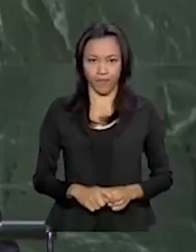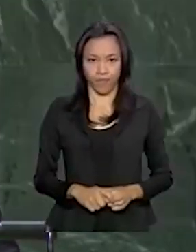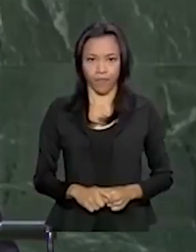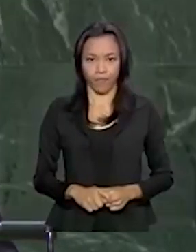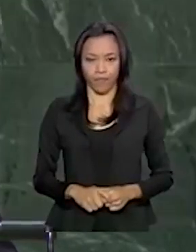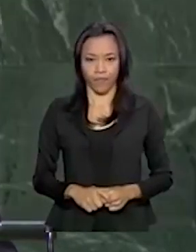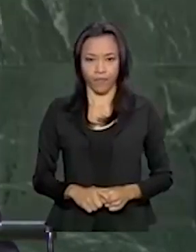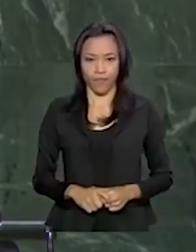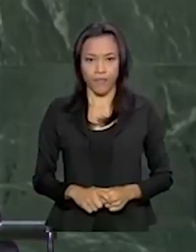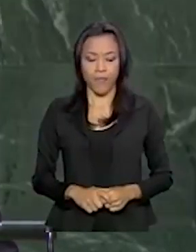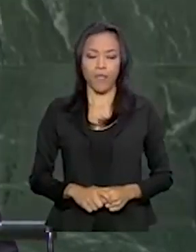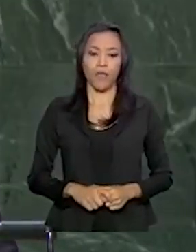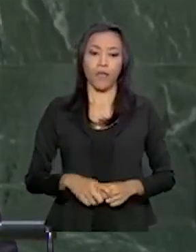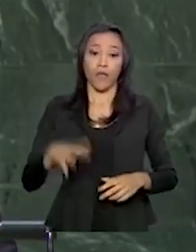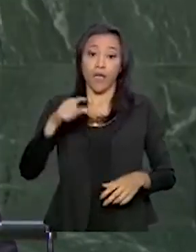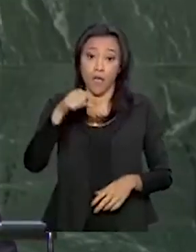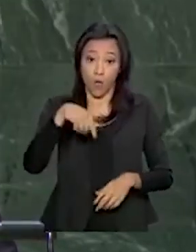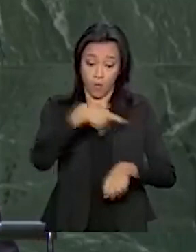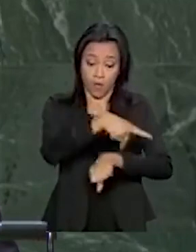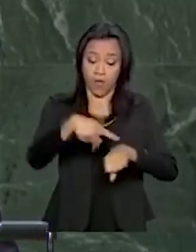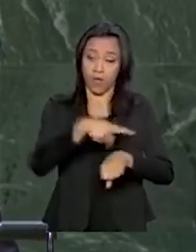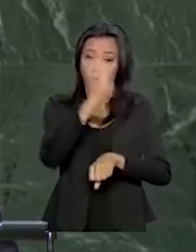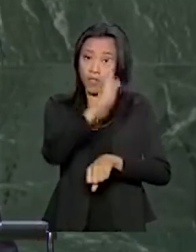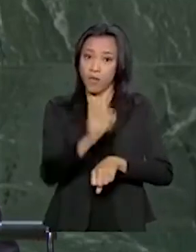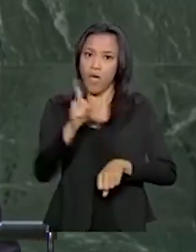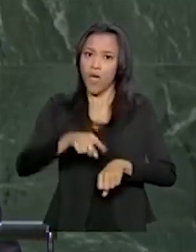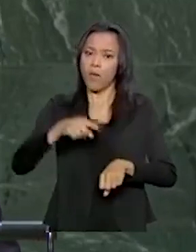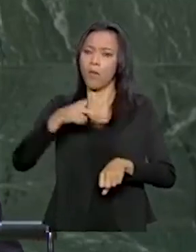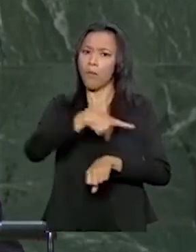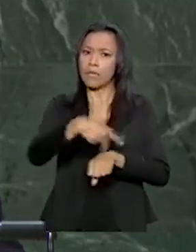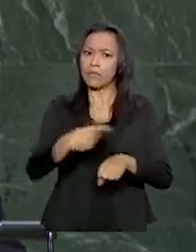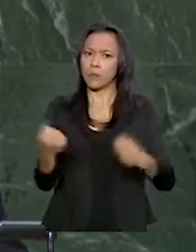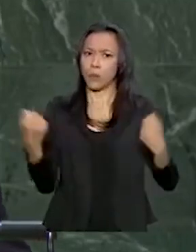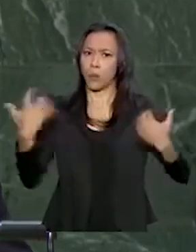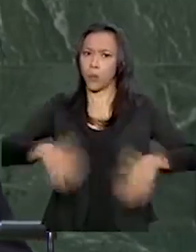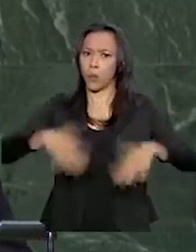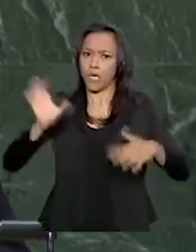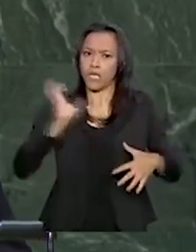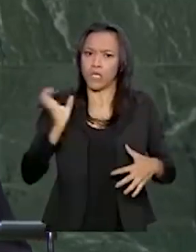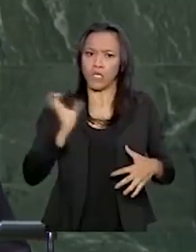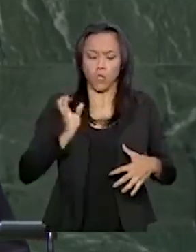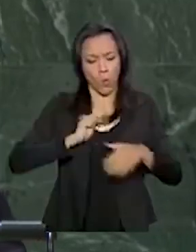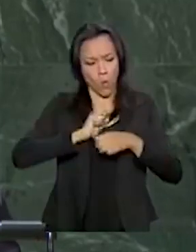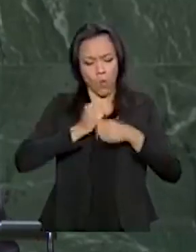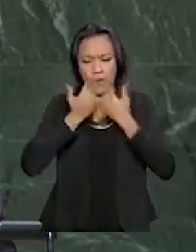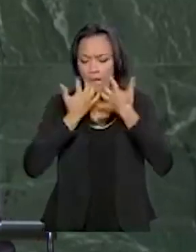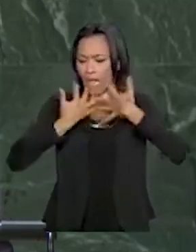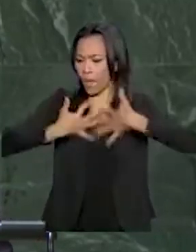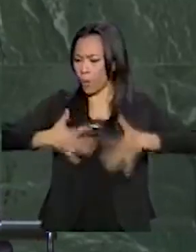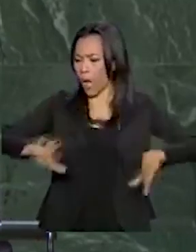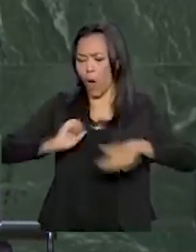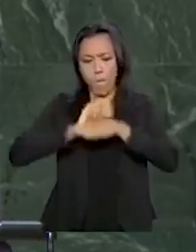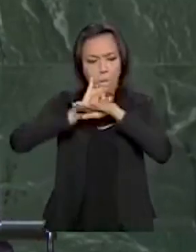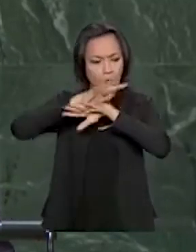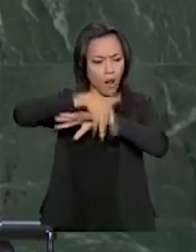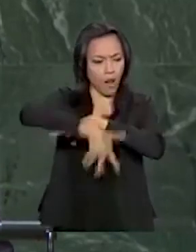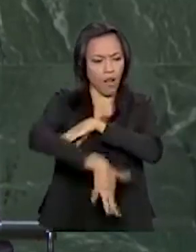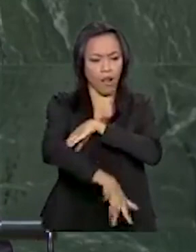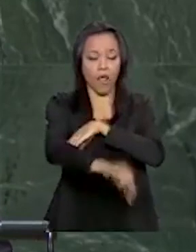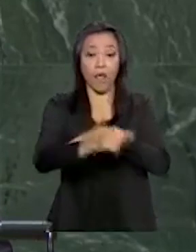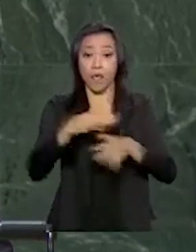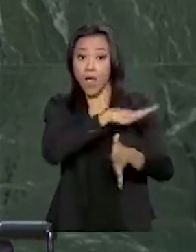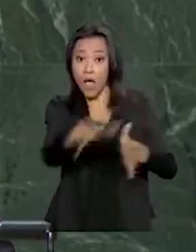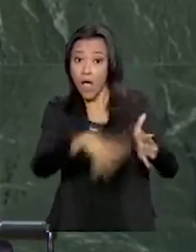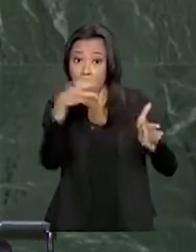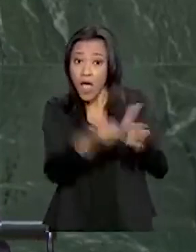é um dos países mais ricos em biodiversidade e riquezas minerais. Nossa Amazônia é maior que